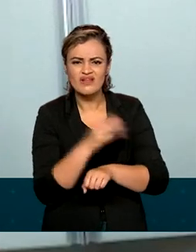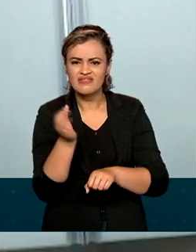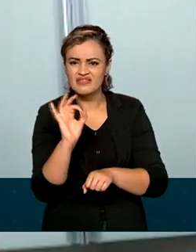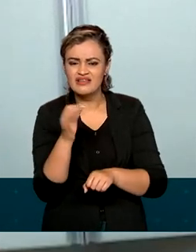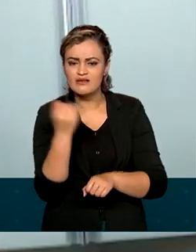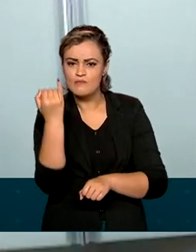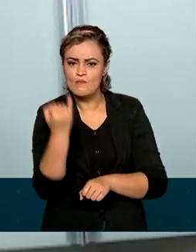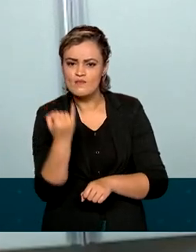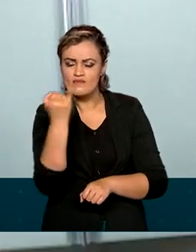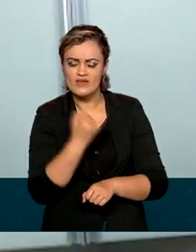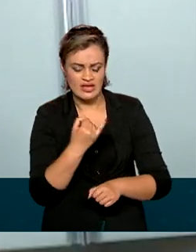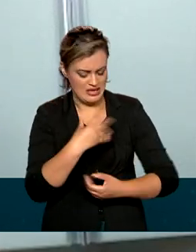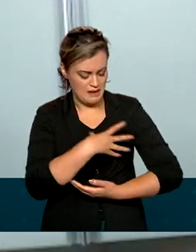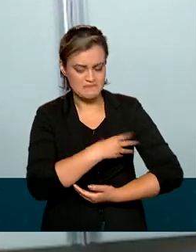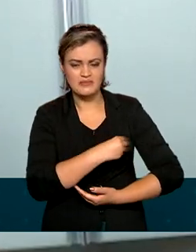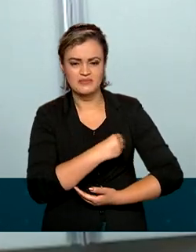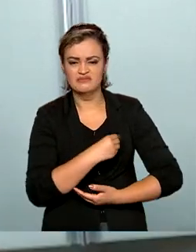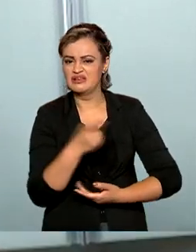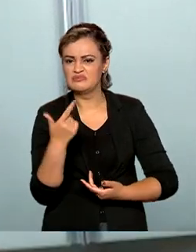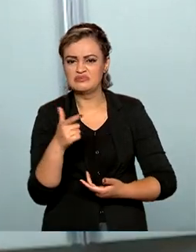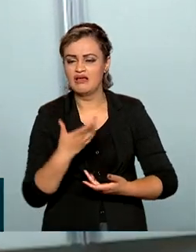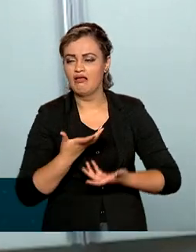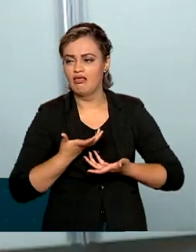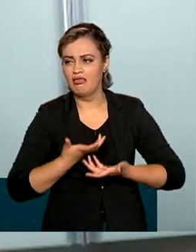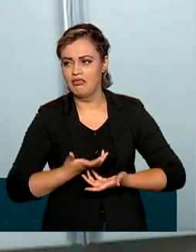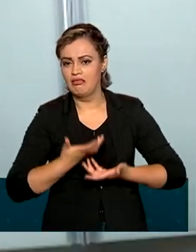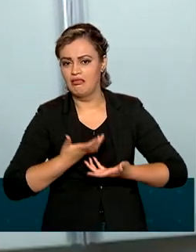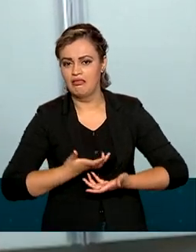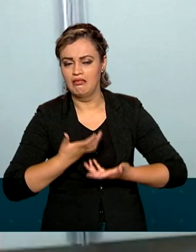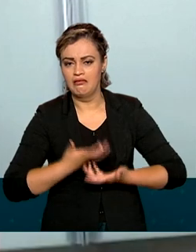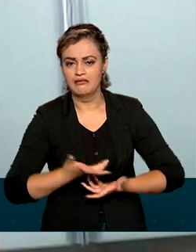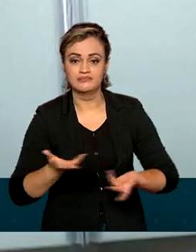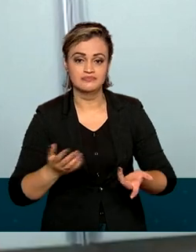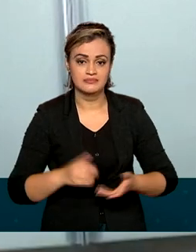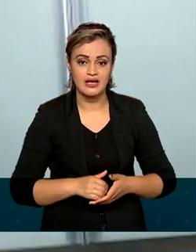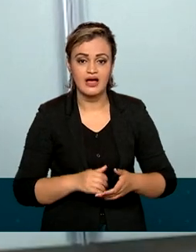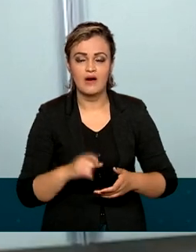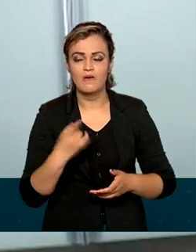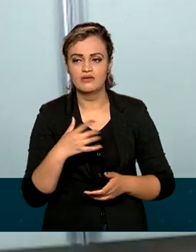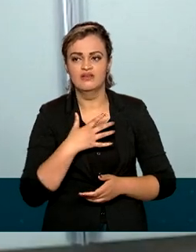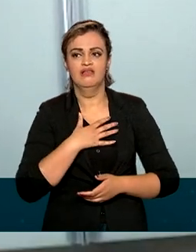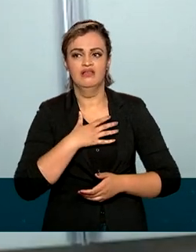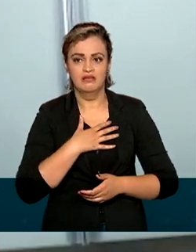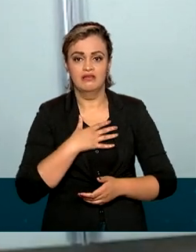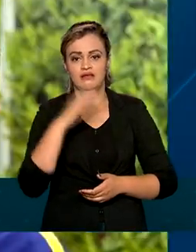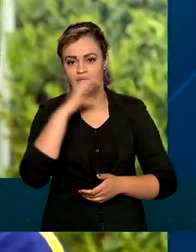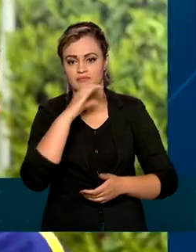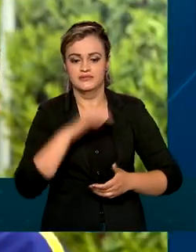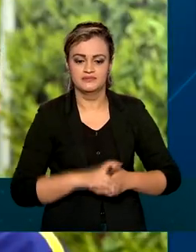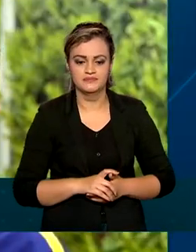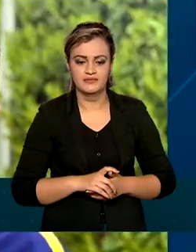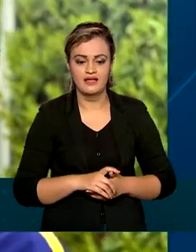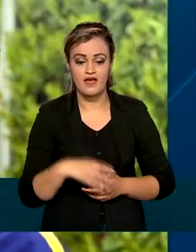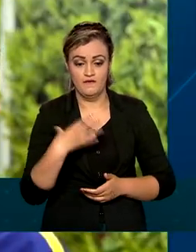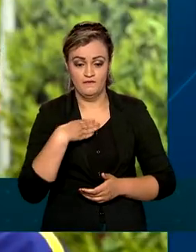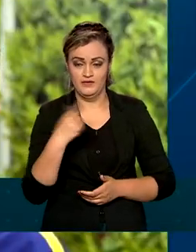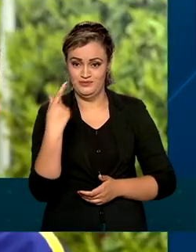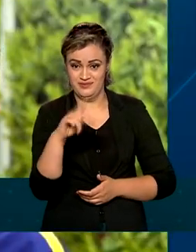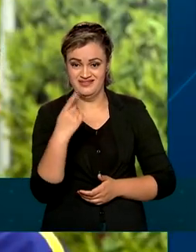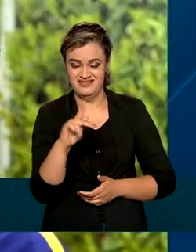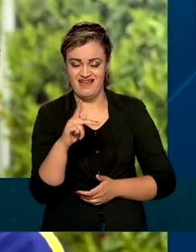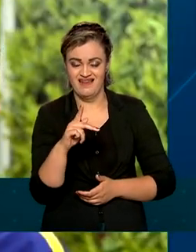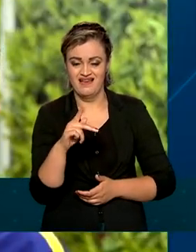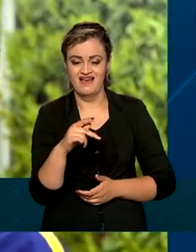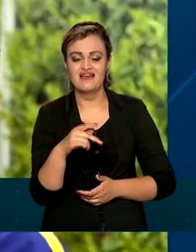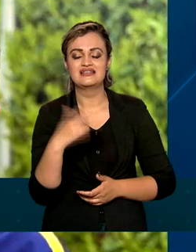crescimento, dificuldade às mamadas, com cansaço ou uma respiração muito rápida. Os filhos de Janaína